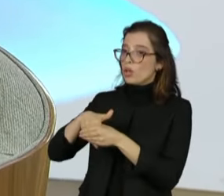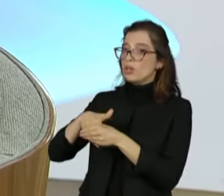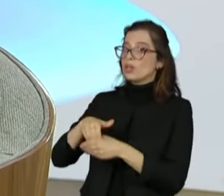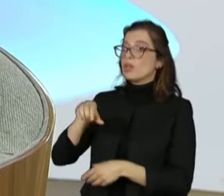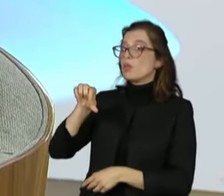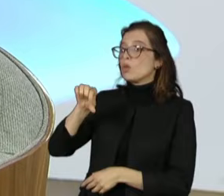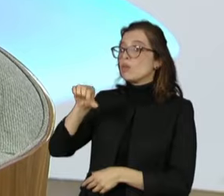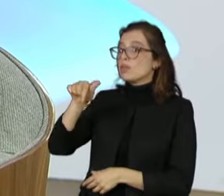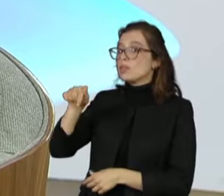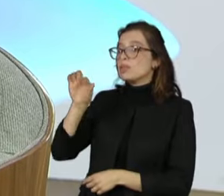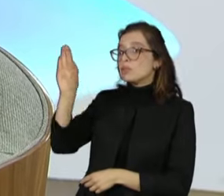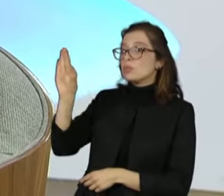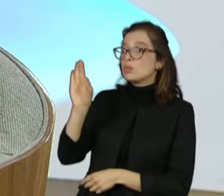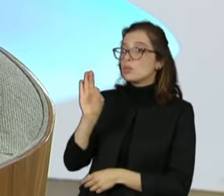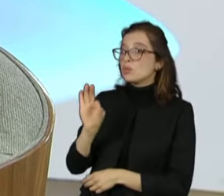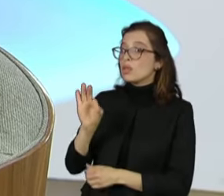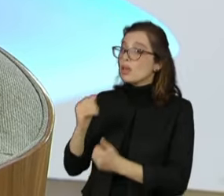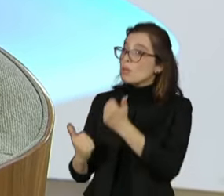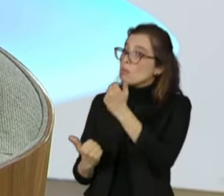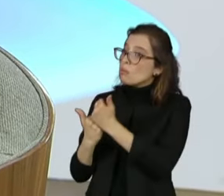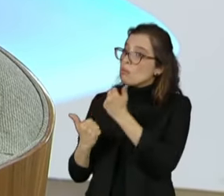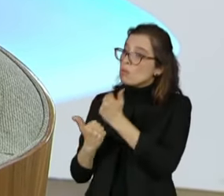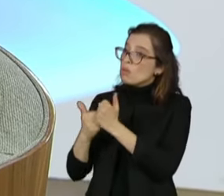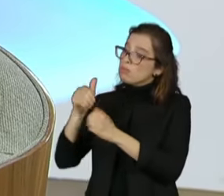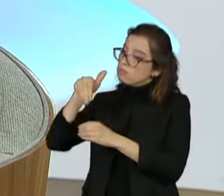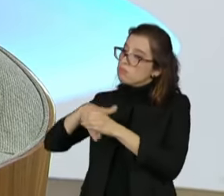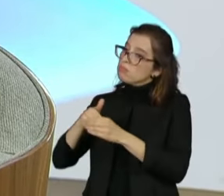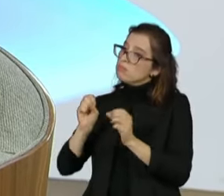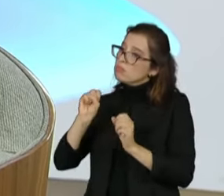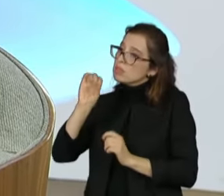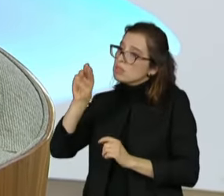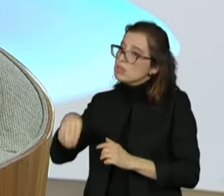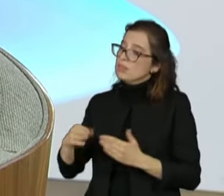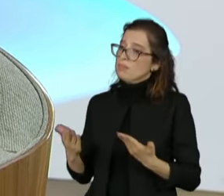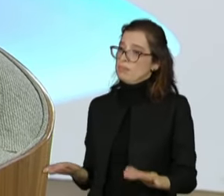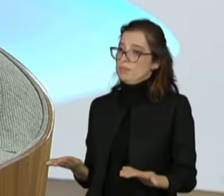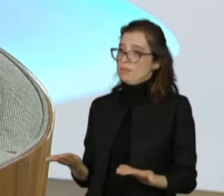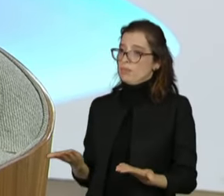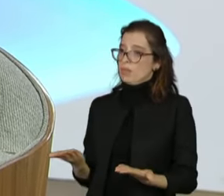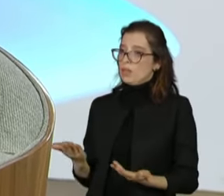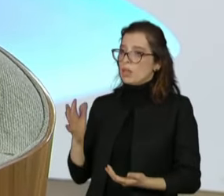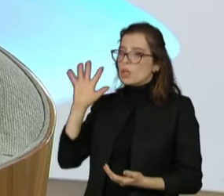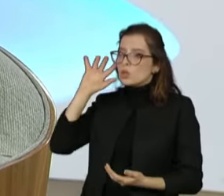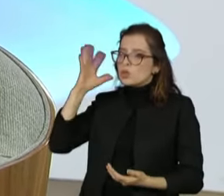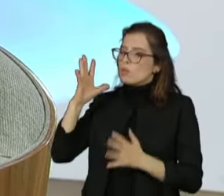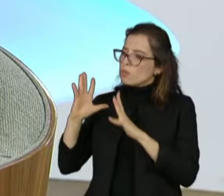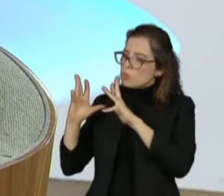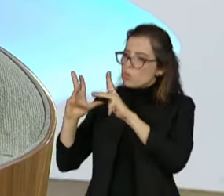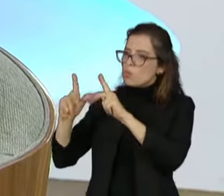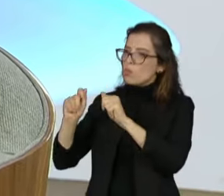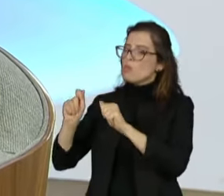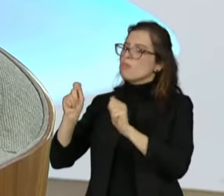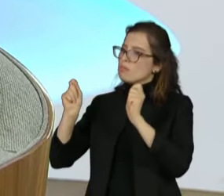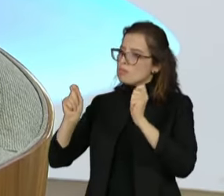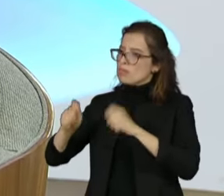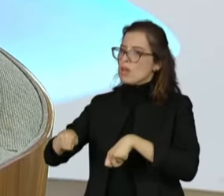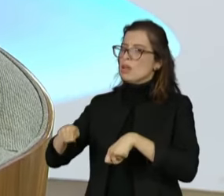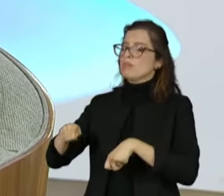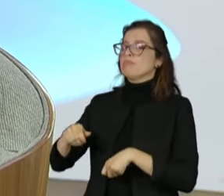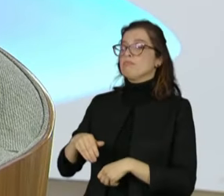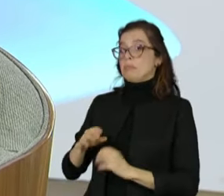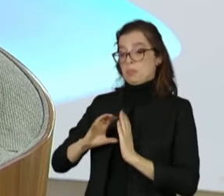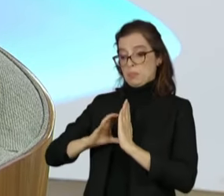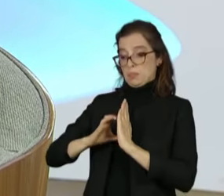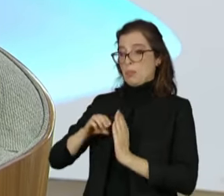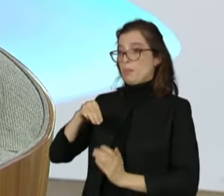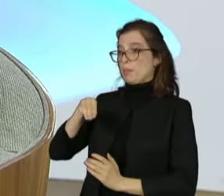candidatura. A judicialização se deu em poucas horas, foi resolvida. E hoje estou candidata não só pelo MDB, mas pelo